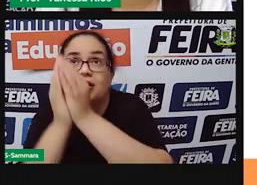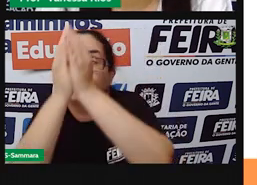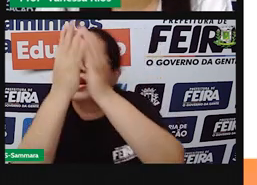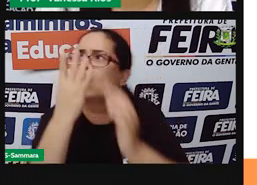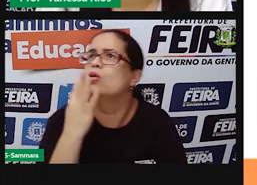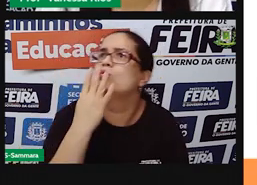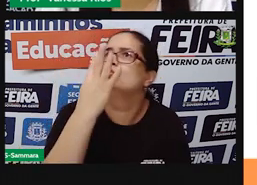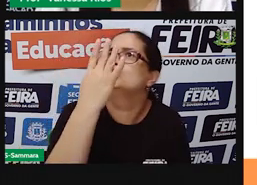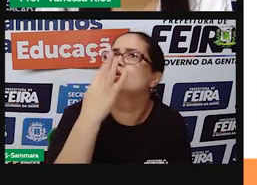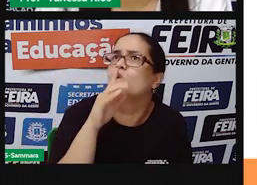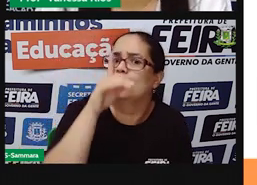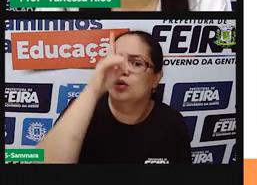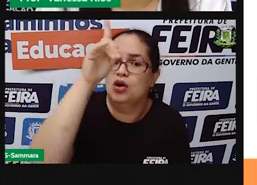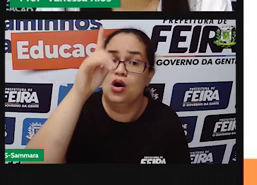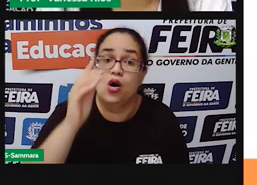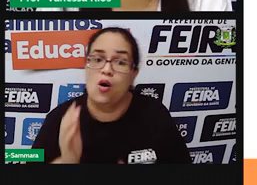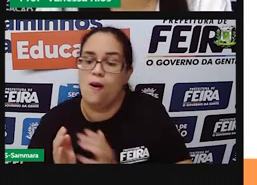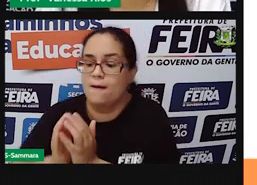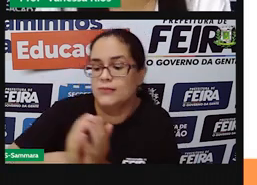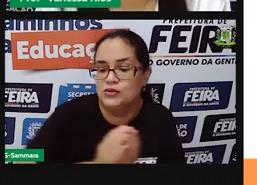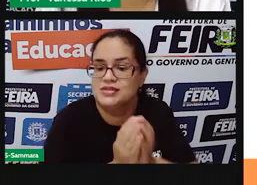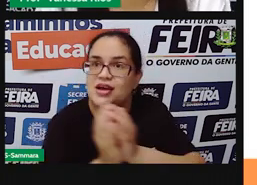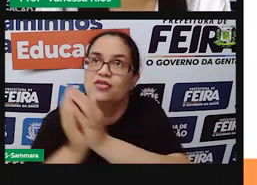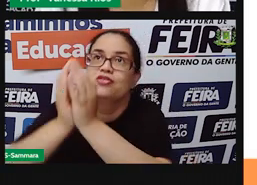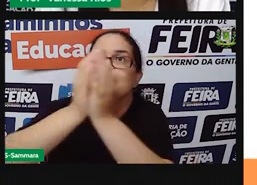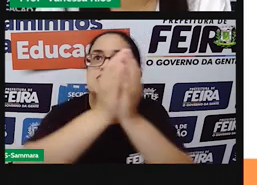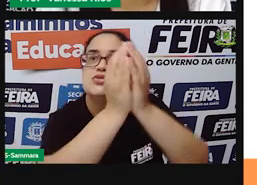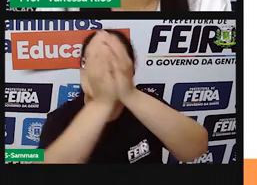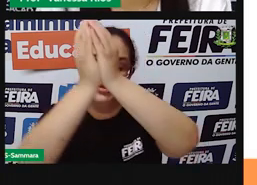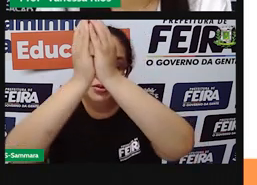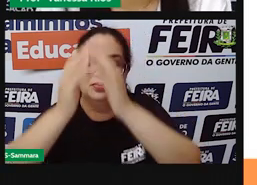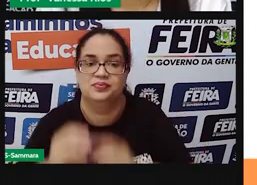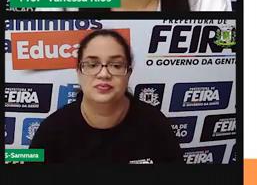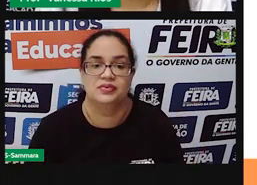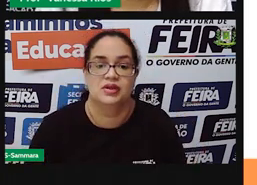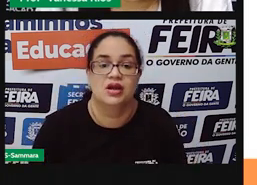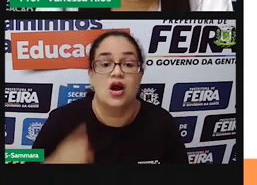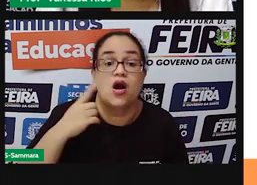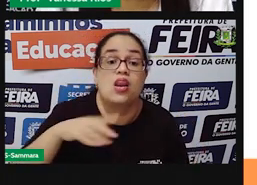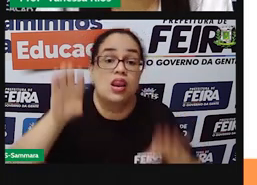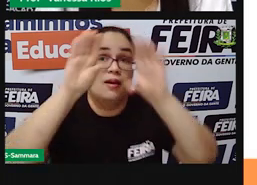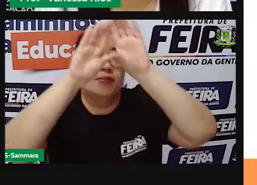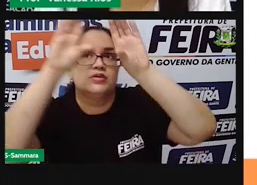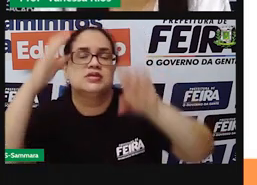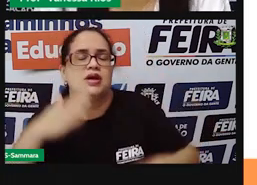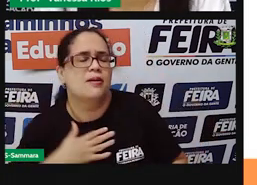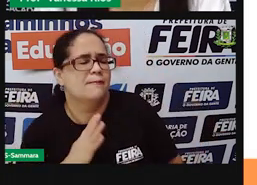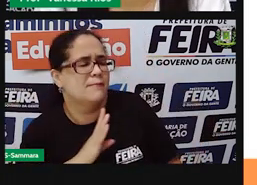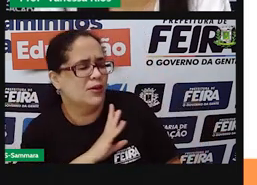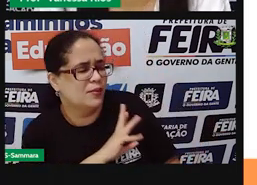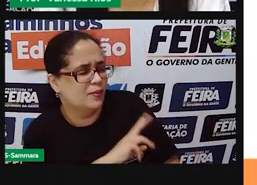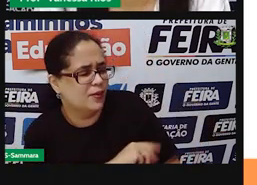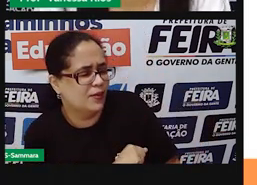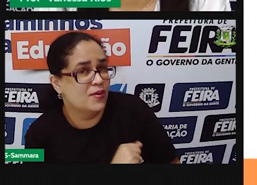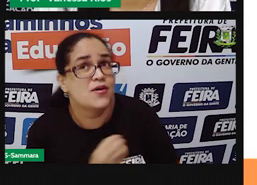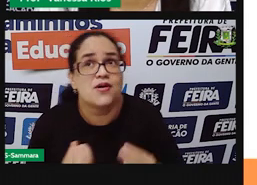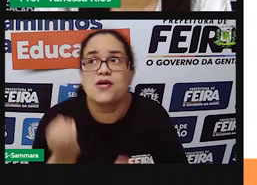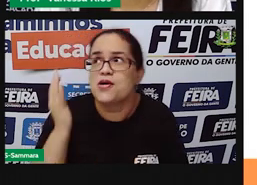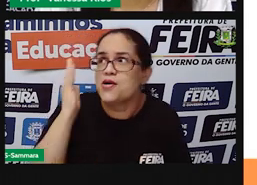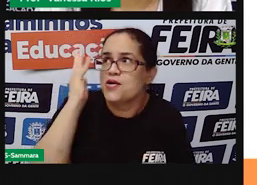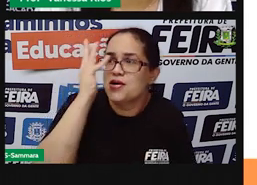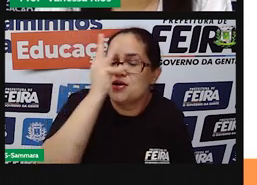aquele balão mutil. Como no céu vai sumindo. Olha para o céu, meu amor.